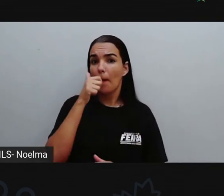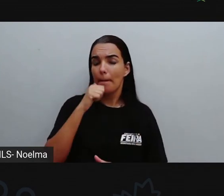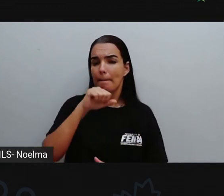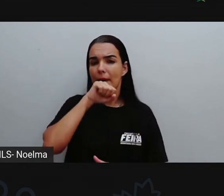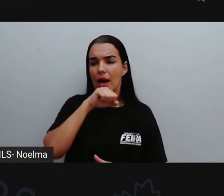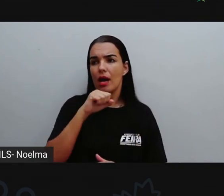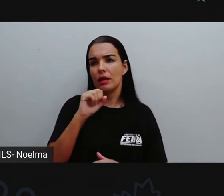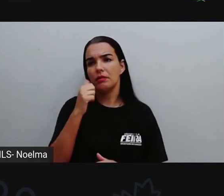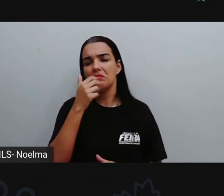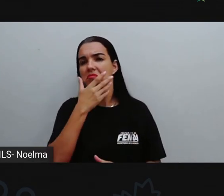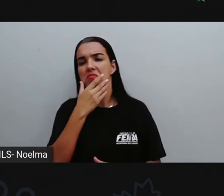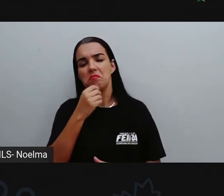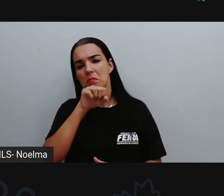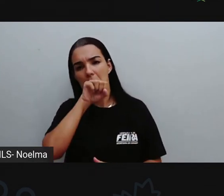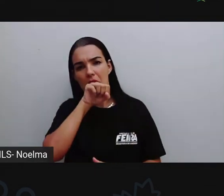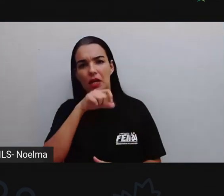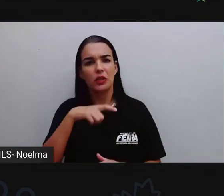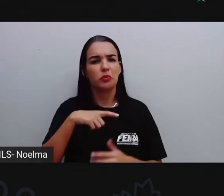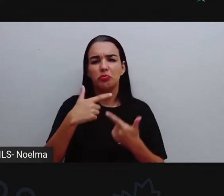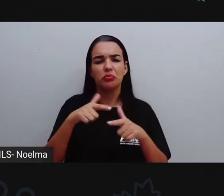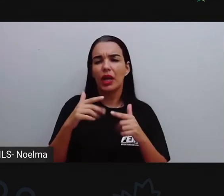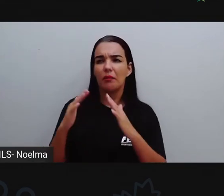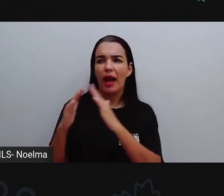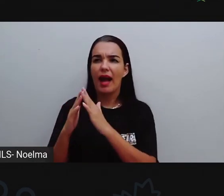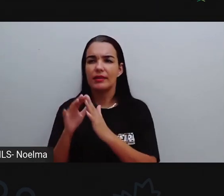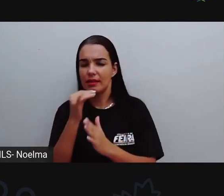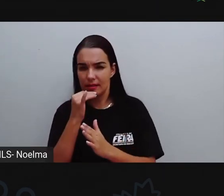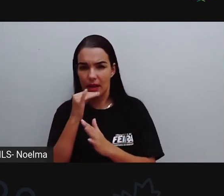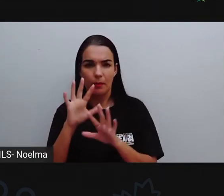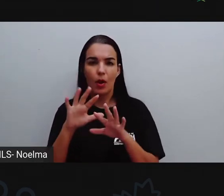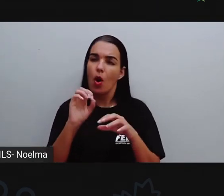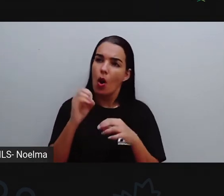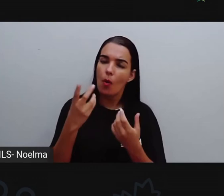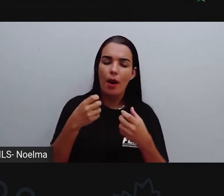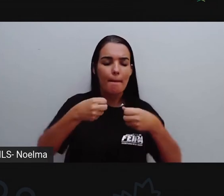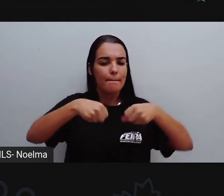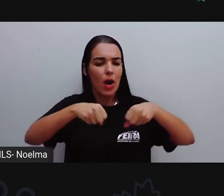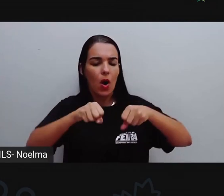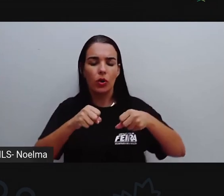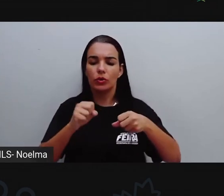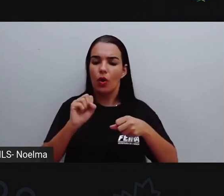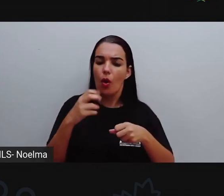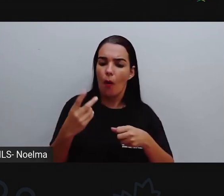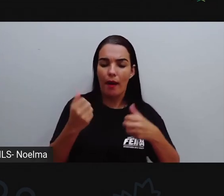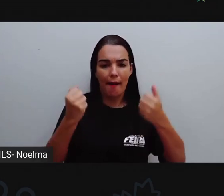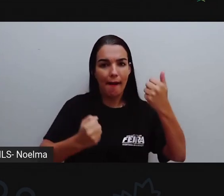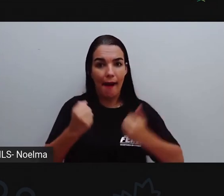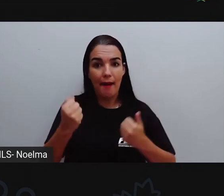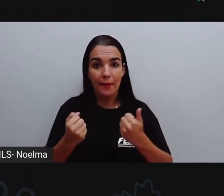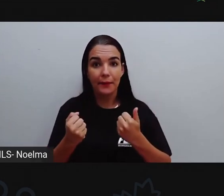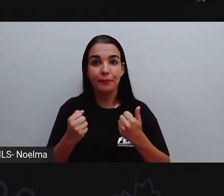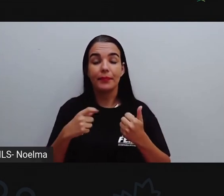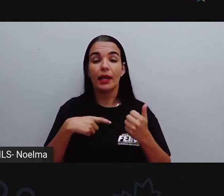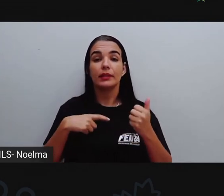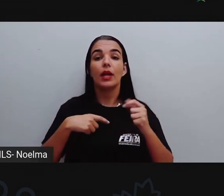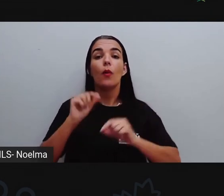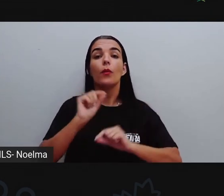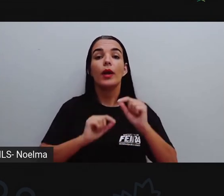acaso, não tiveram uma moto ou um carro ao acaso, né? Isso aconteceu de forma planejada.